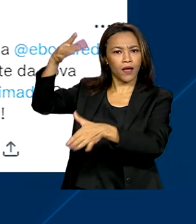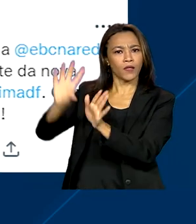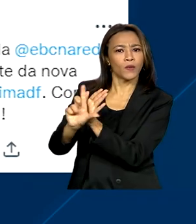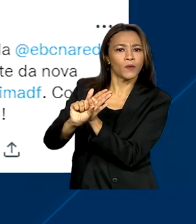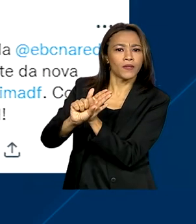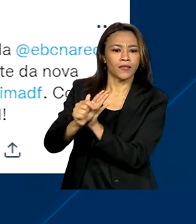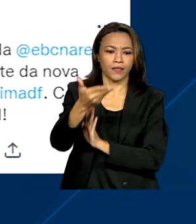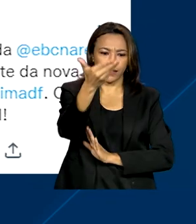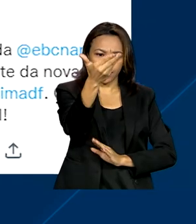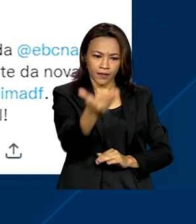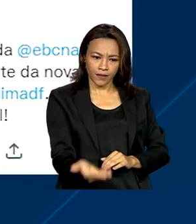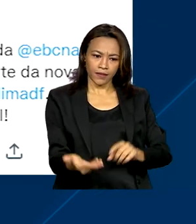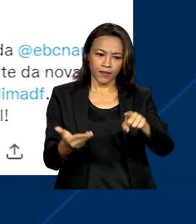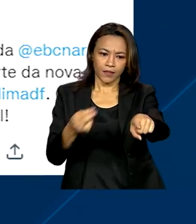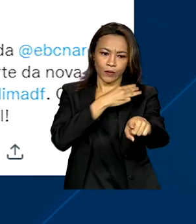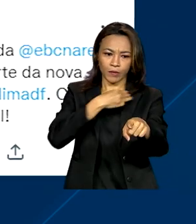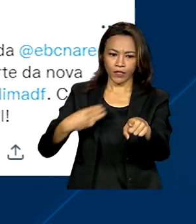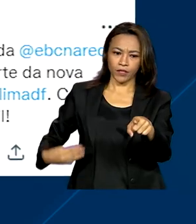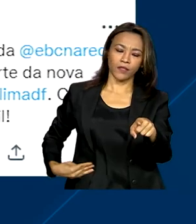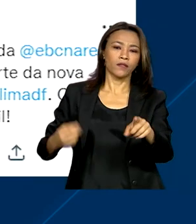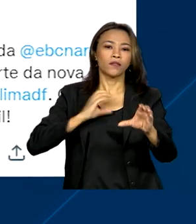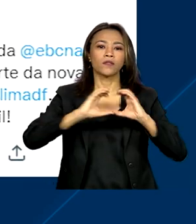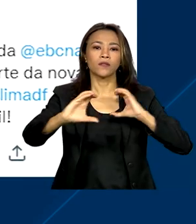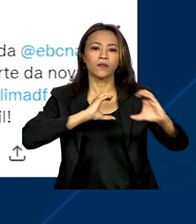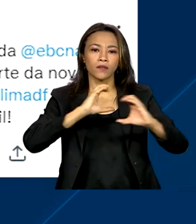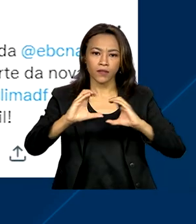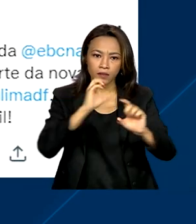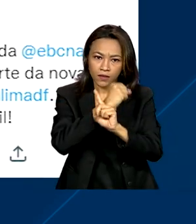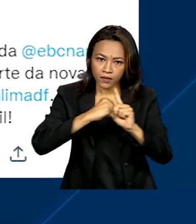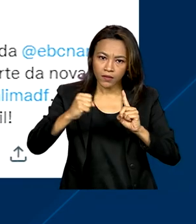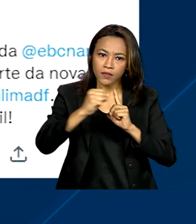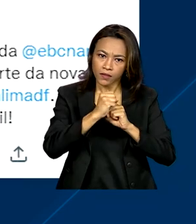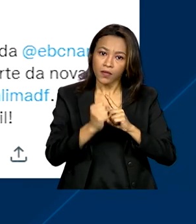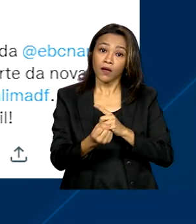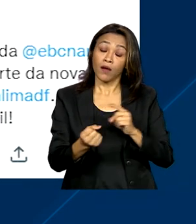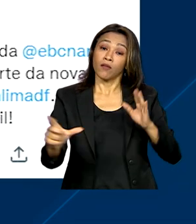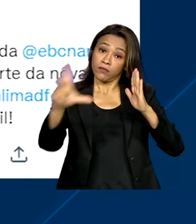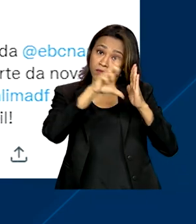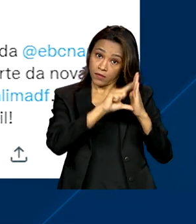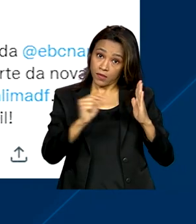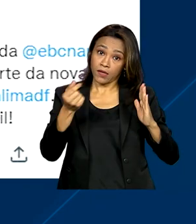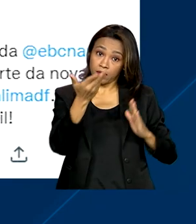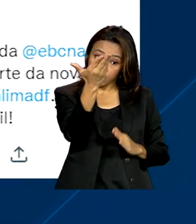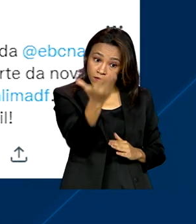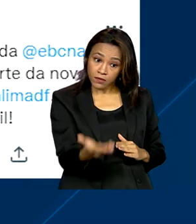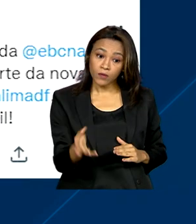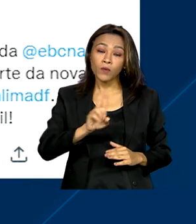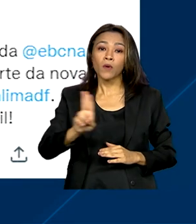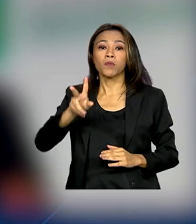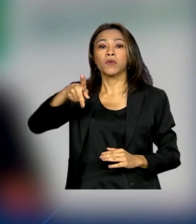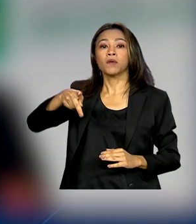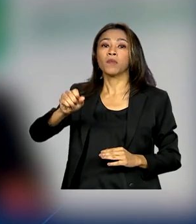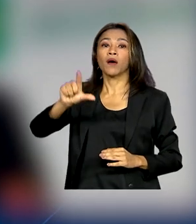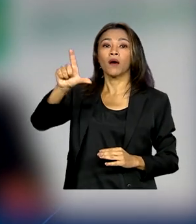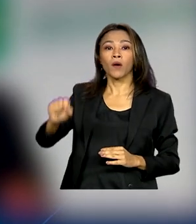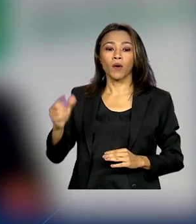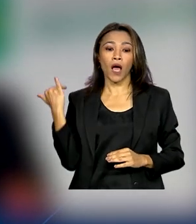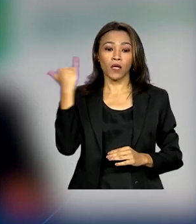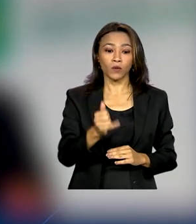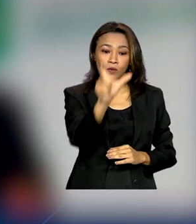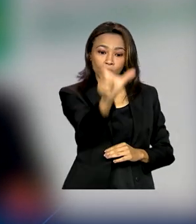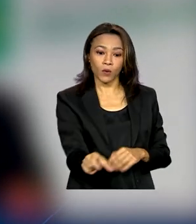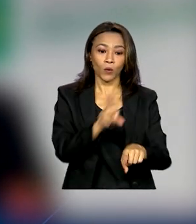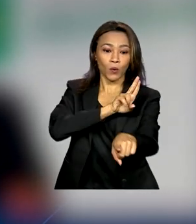o ministro-chefe da Secretaria de Comunicação Social da Presidência da República, Paulo Pimenta, anunciou o nome do